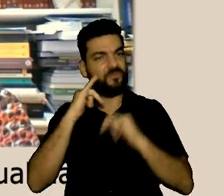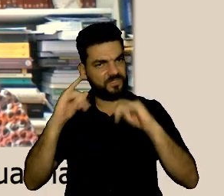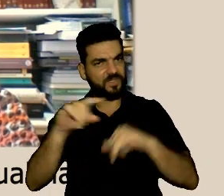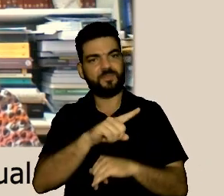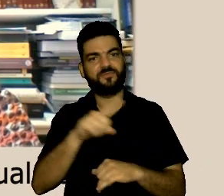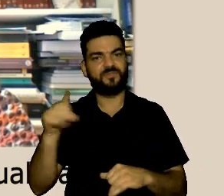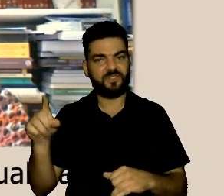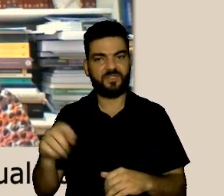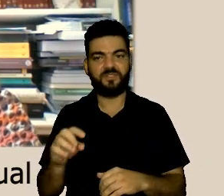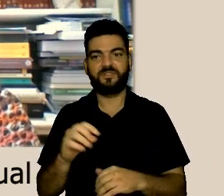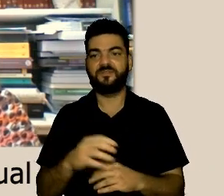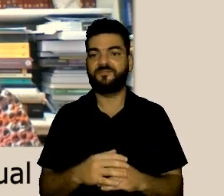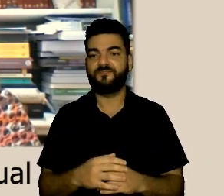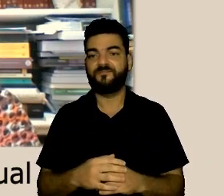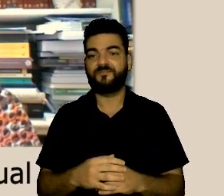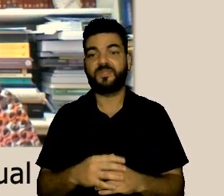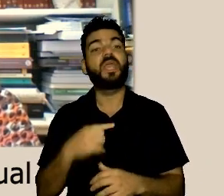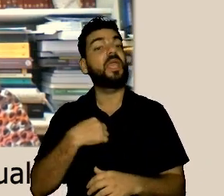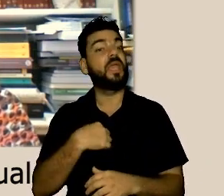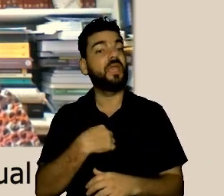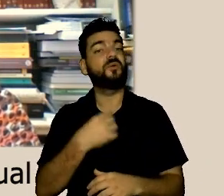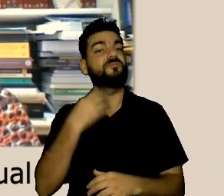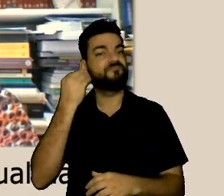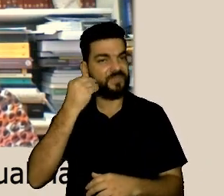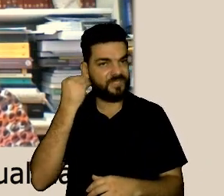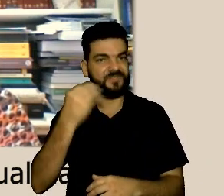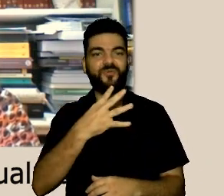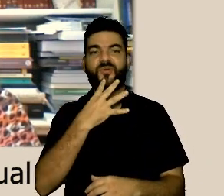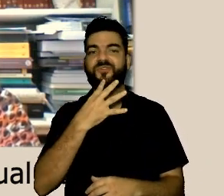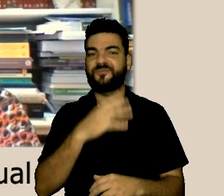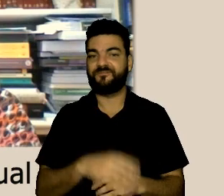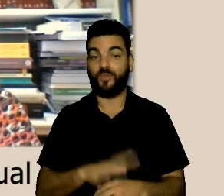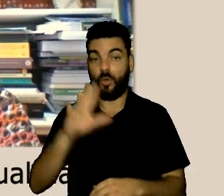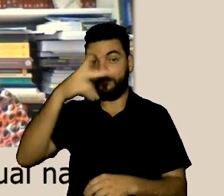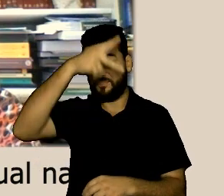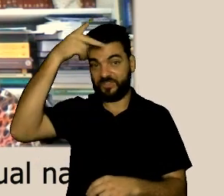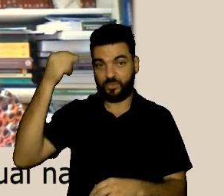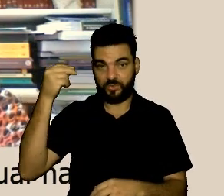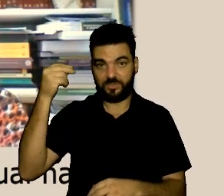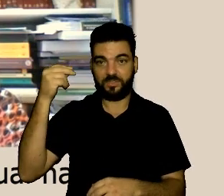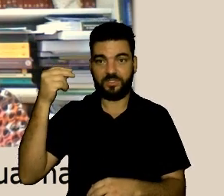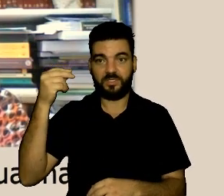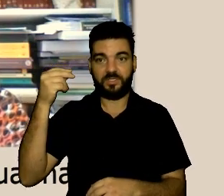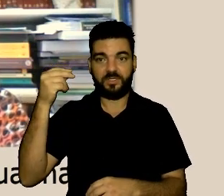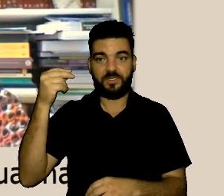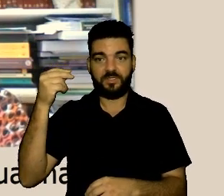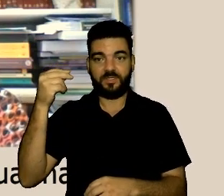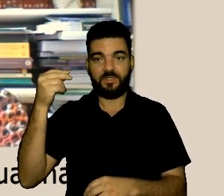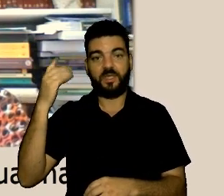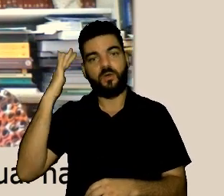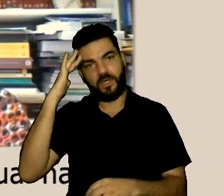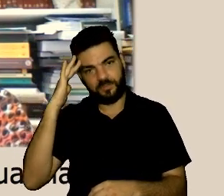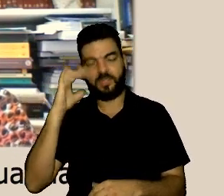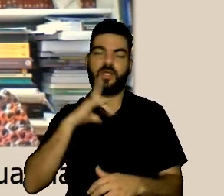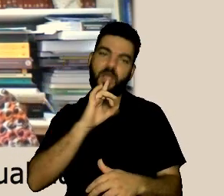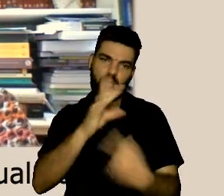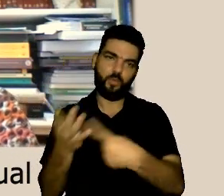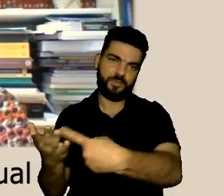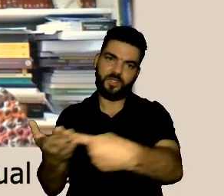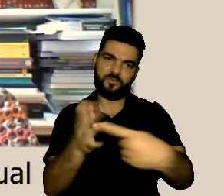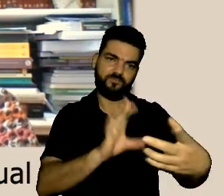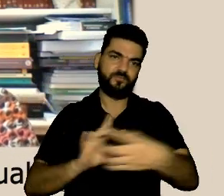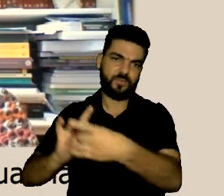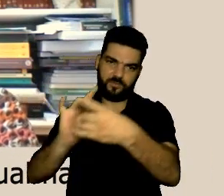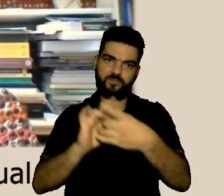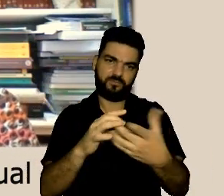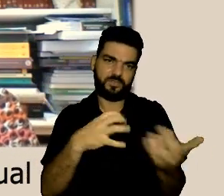em relação então acho que isso é muito importante contar para todos os outros ouvidores porque a gente viveu isso em relação a prefeitura em